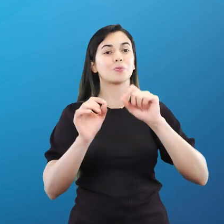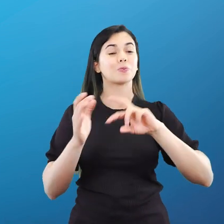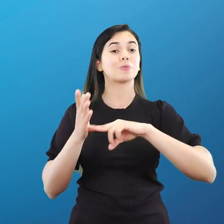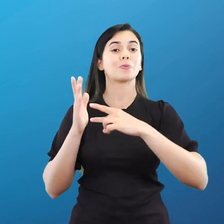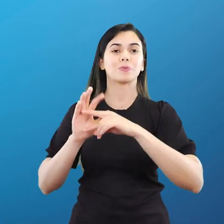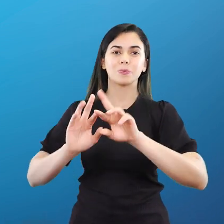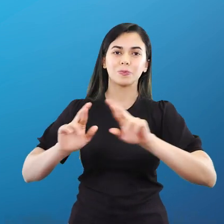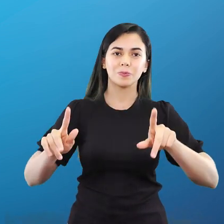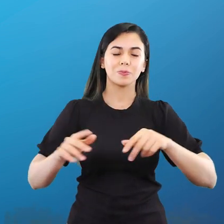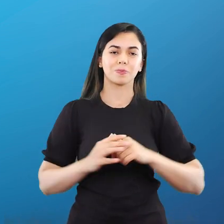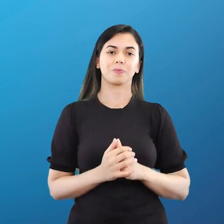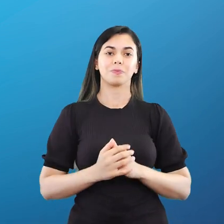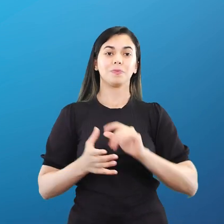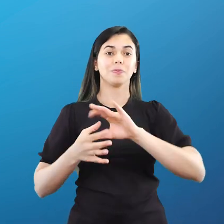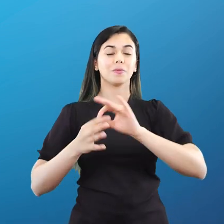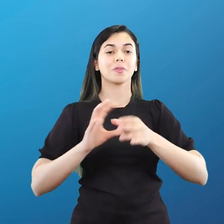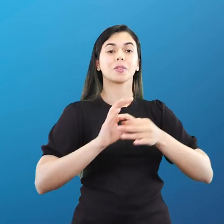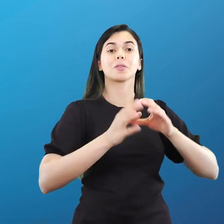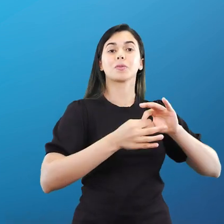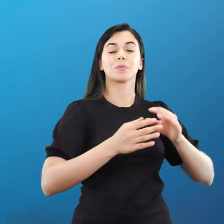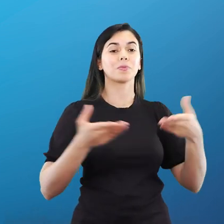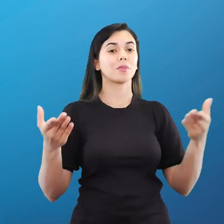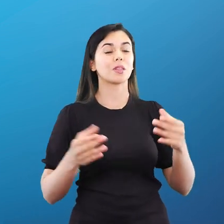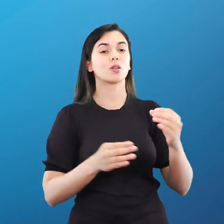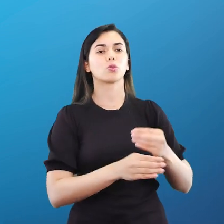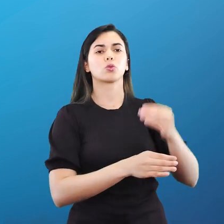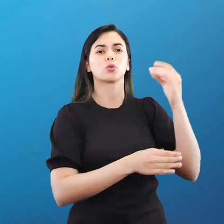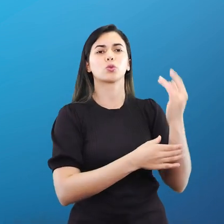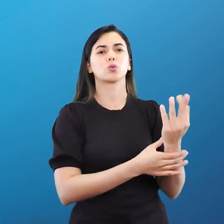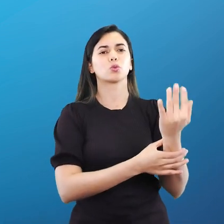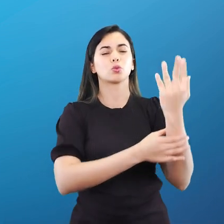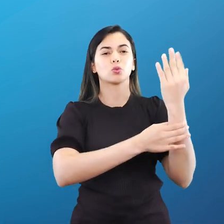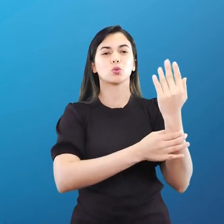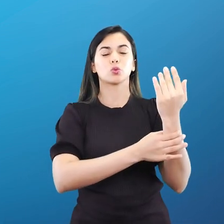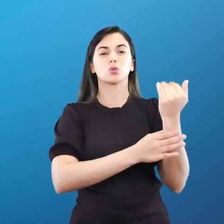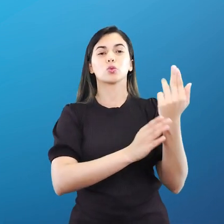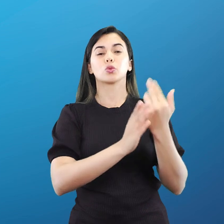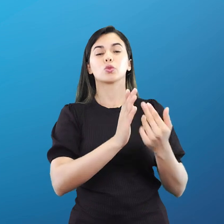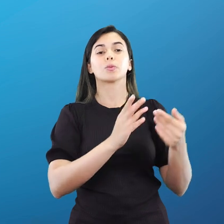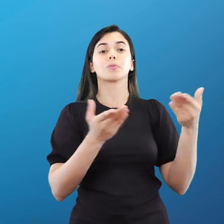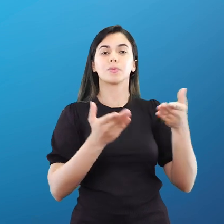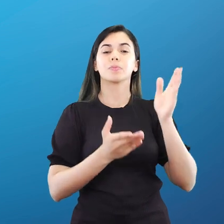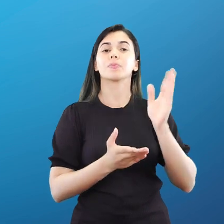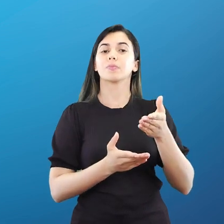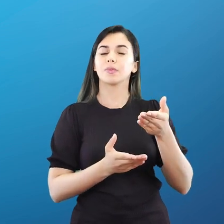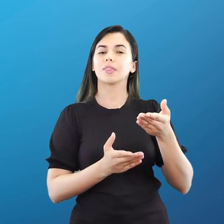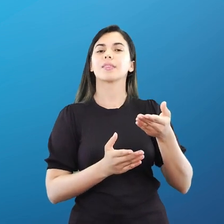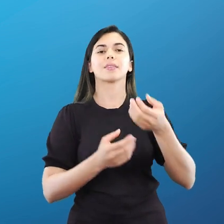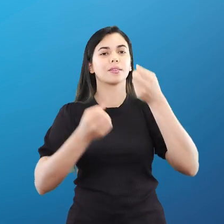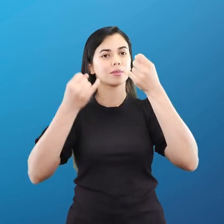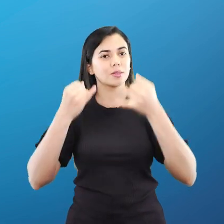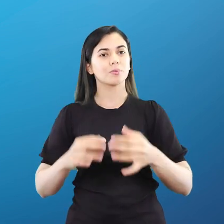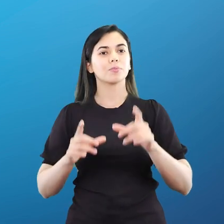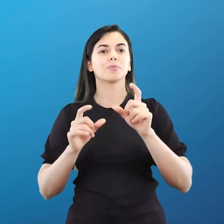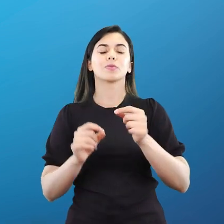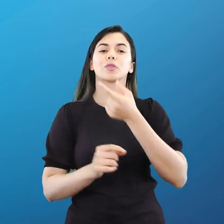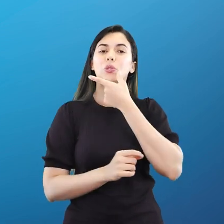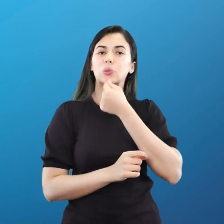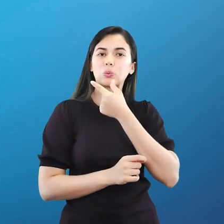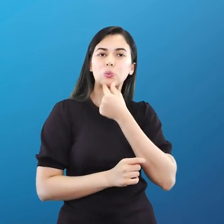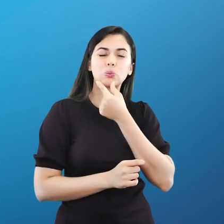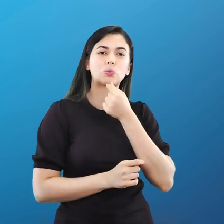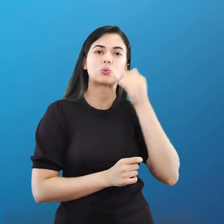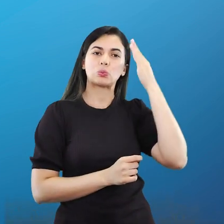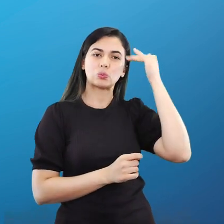Nessa edição, a tocha e a pira foram desenhadas, como eu falei agora há pouco, por um renomado designer francês,